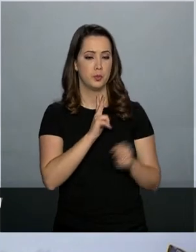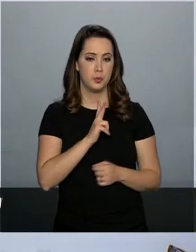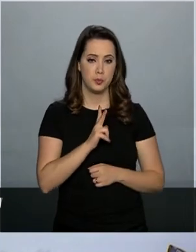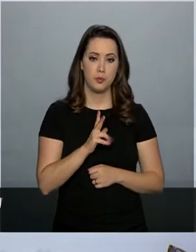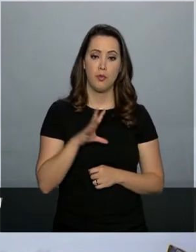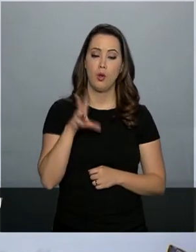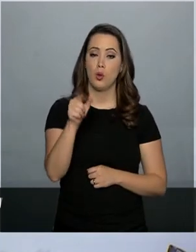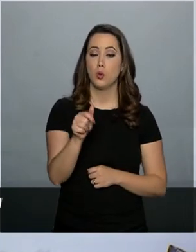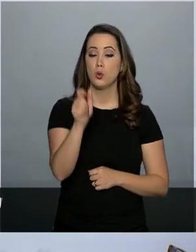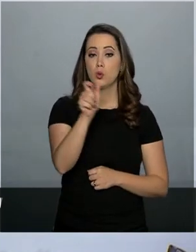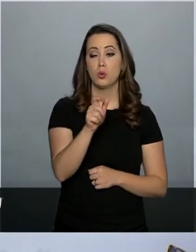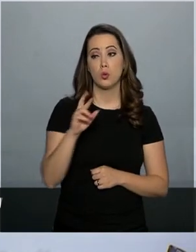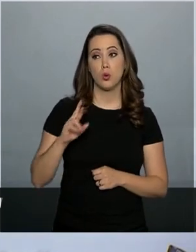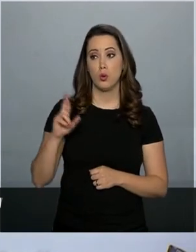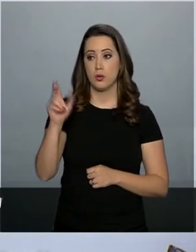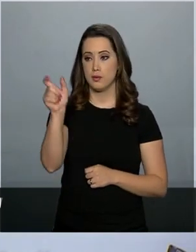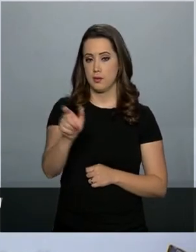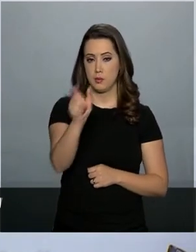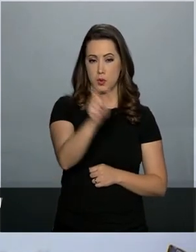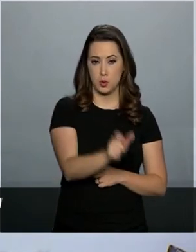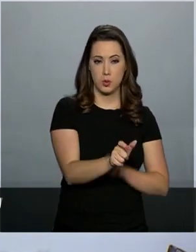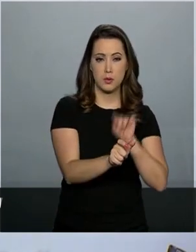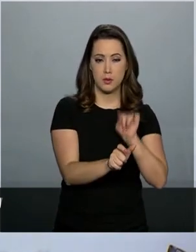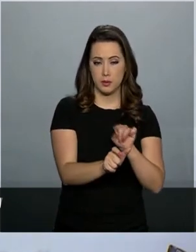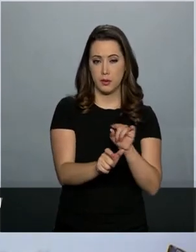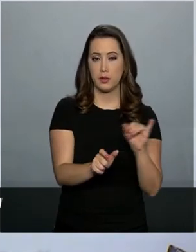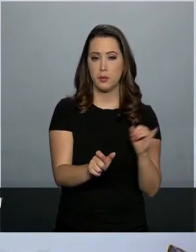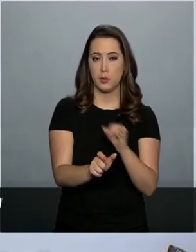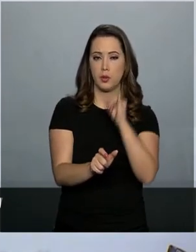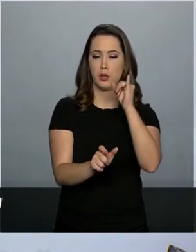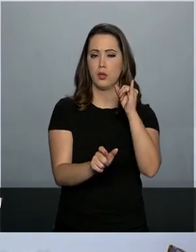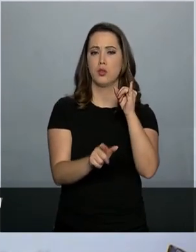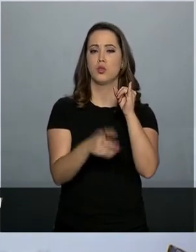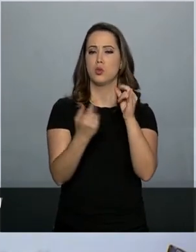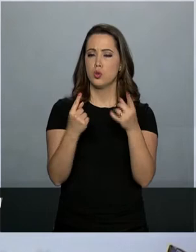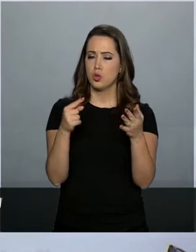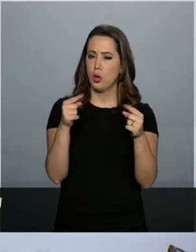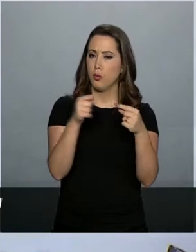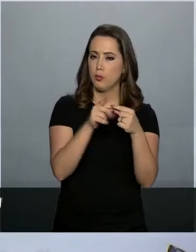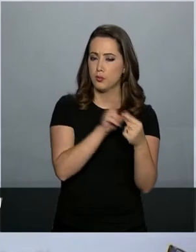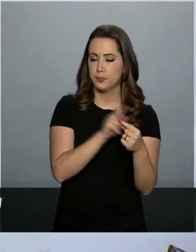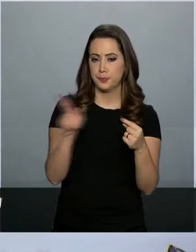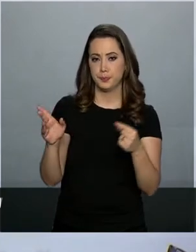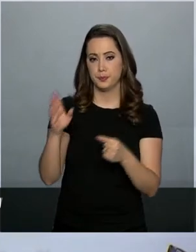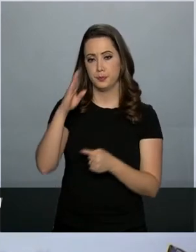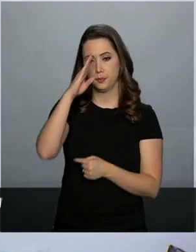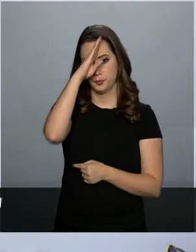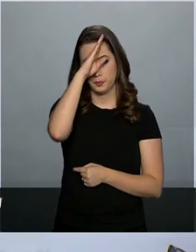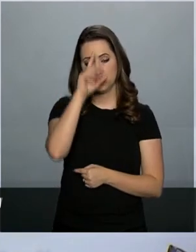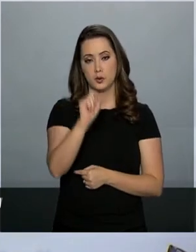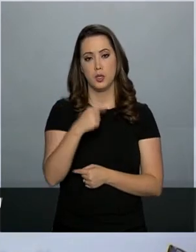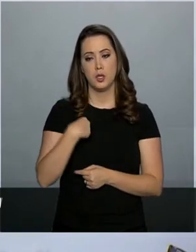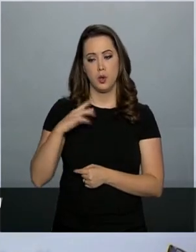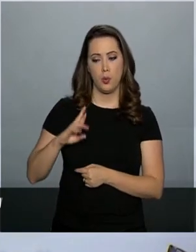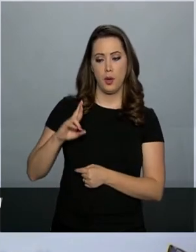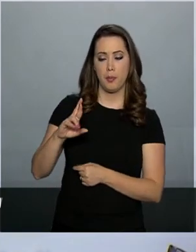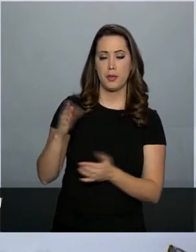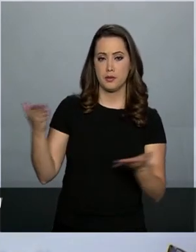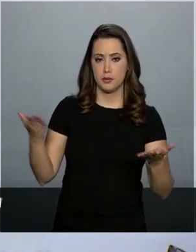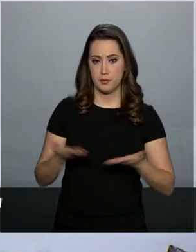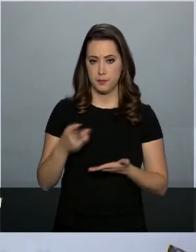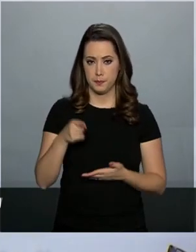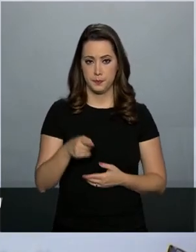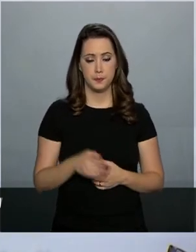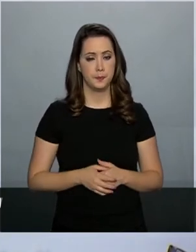todas respaldadas pelo excelentíssimo senhor presidente da República, a quem represento neste